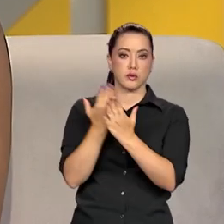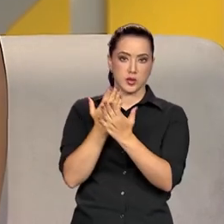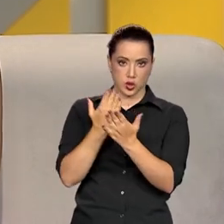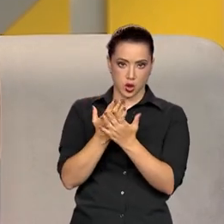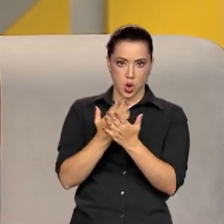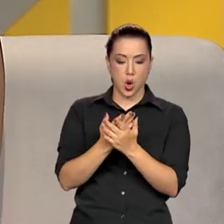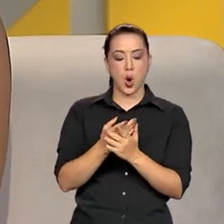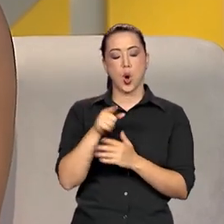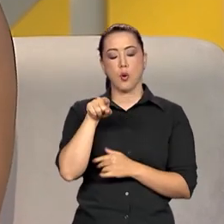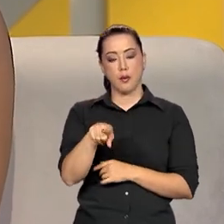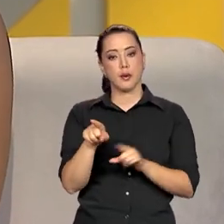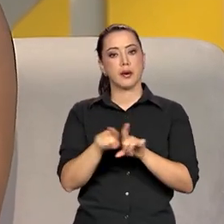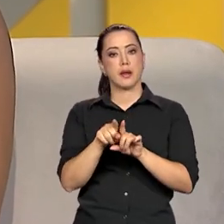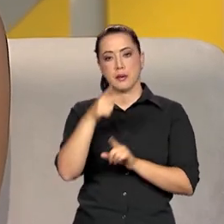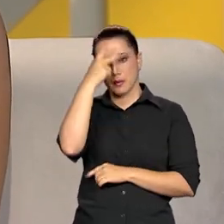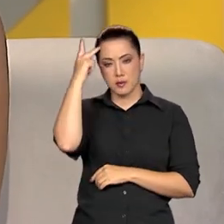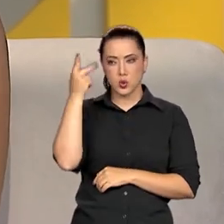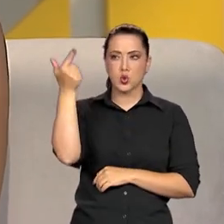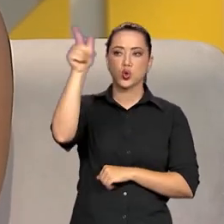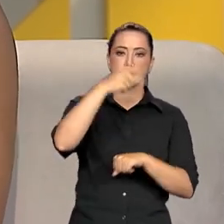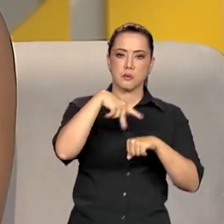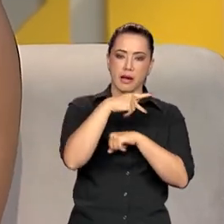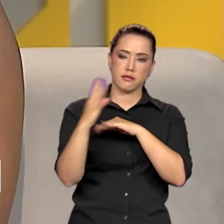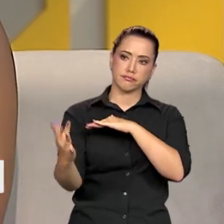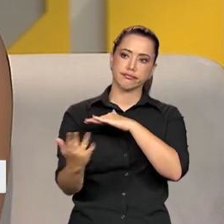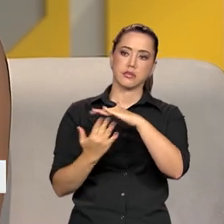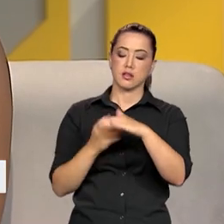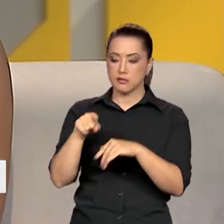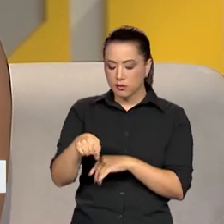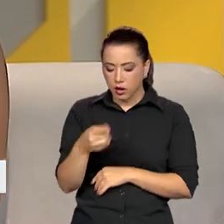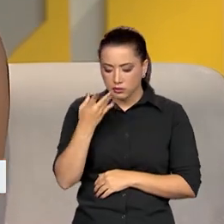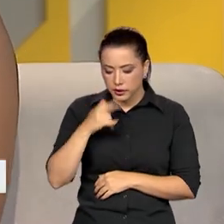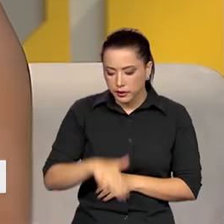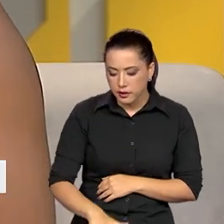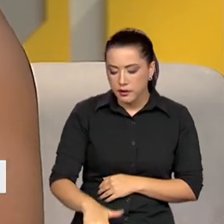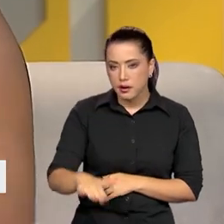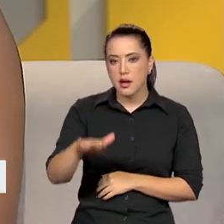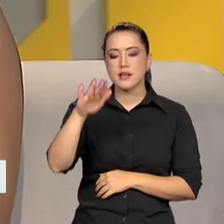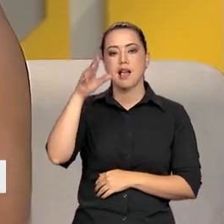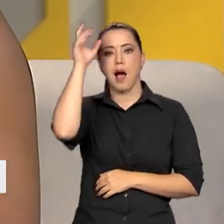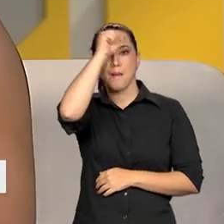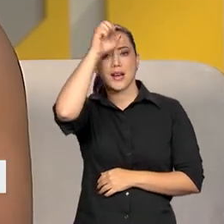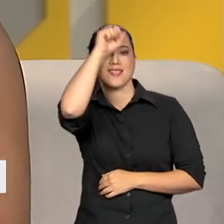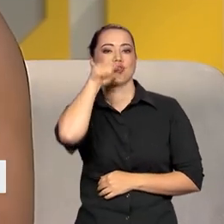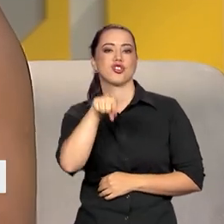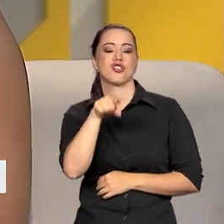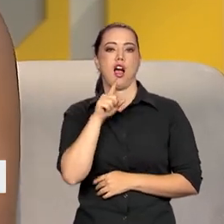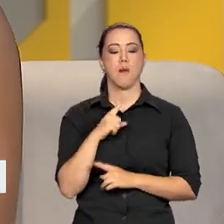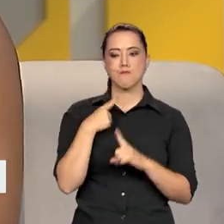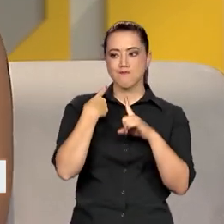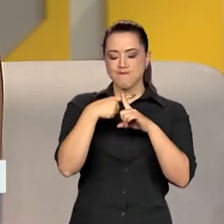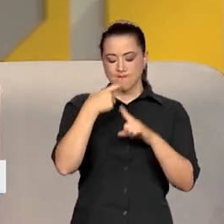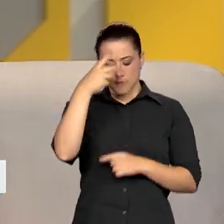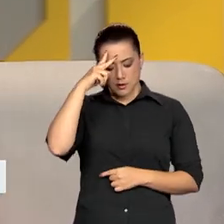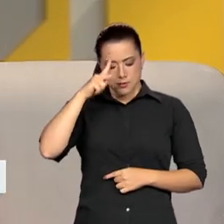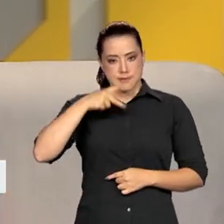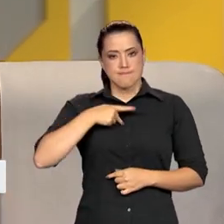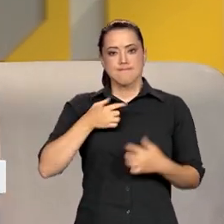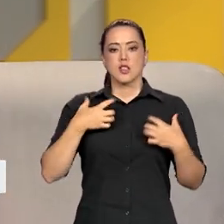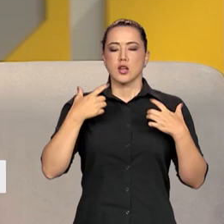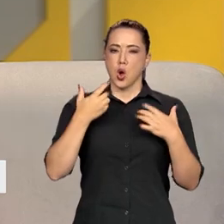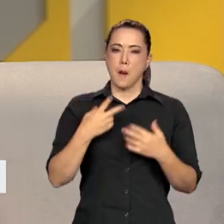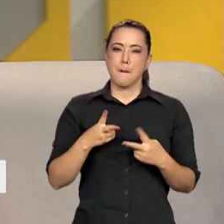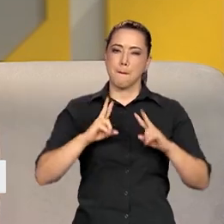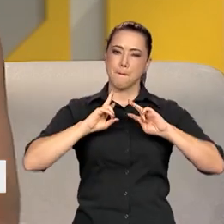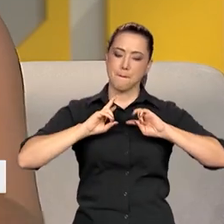Brasil e de outros países, e desde então, desde novos, eles aprendem, né, a alta afirmação do que são, né, a se identificarem como